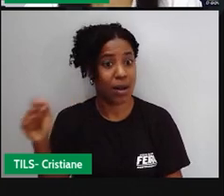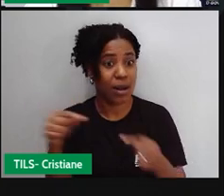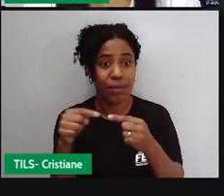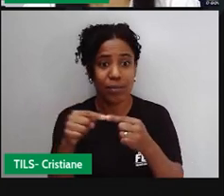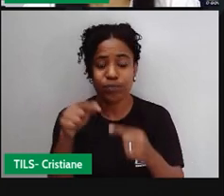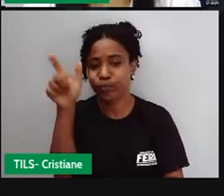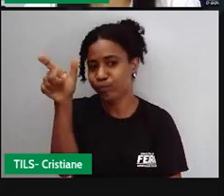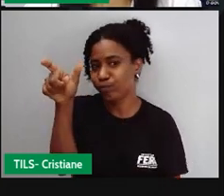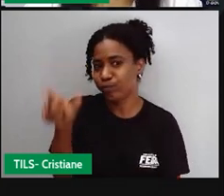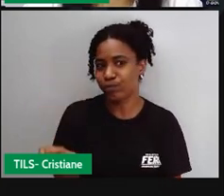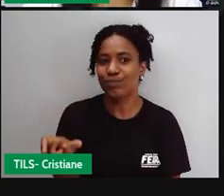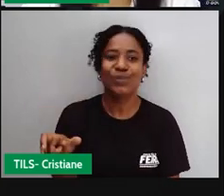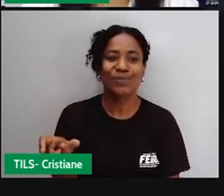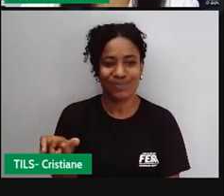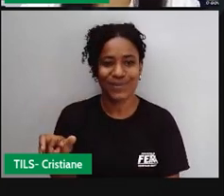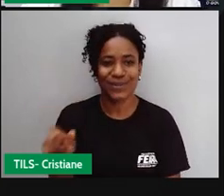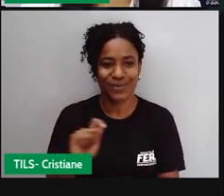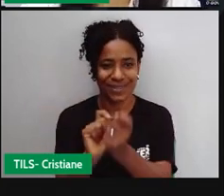mora no quilombo.